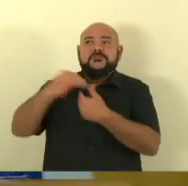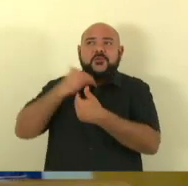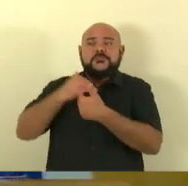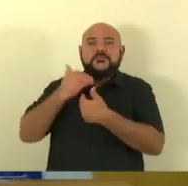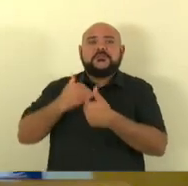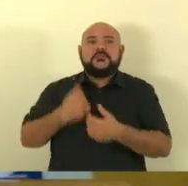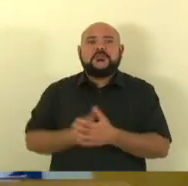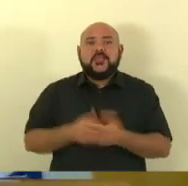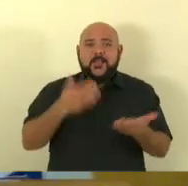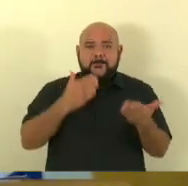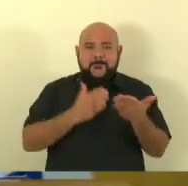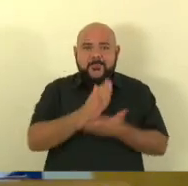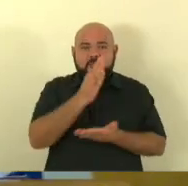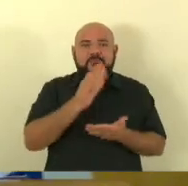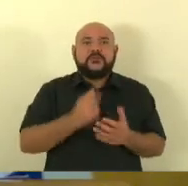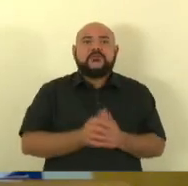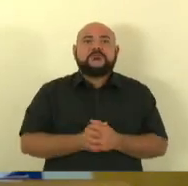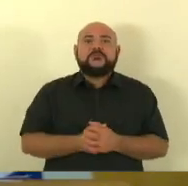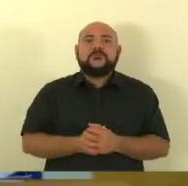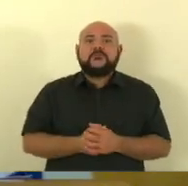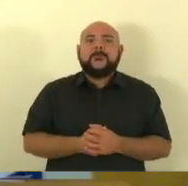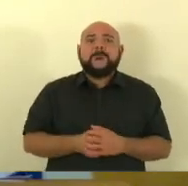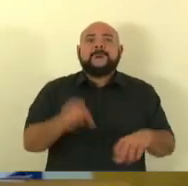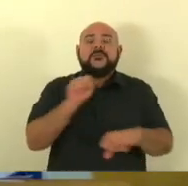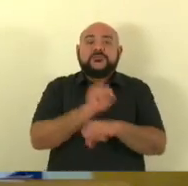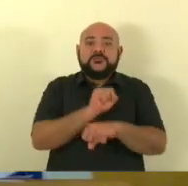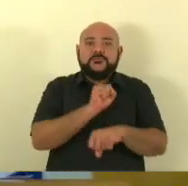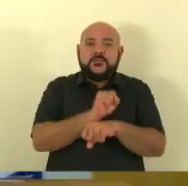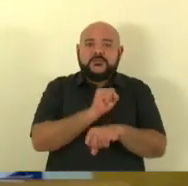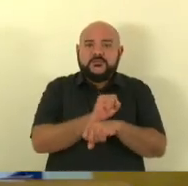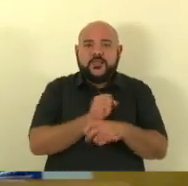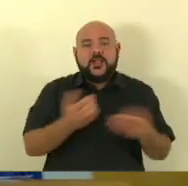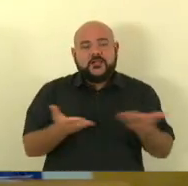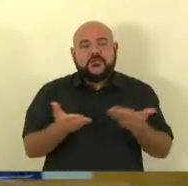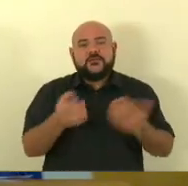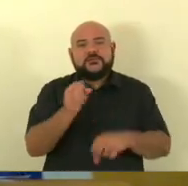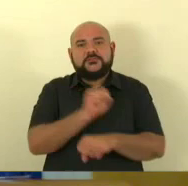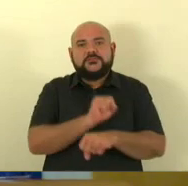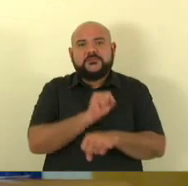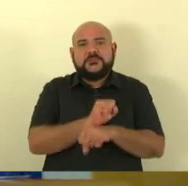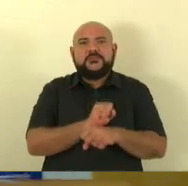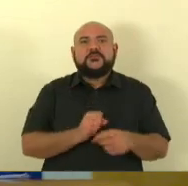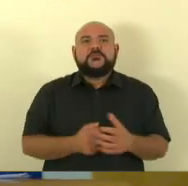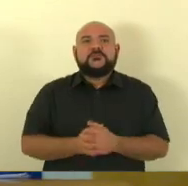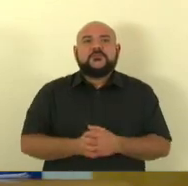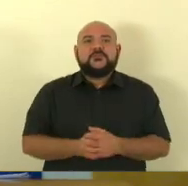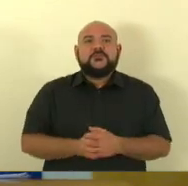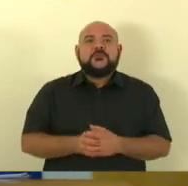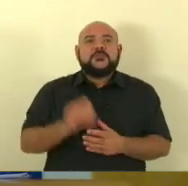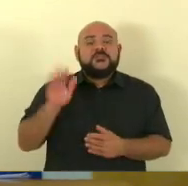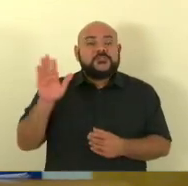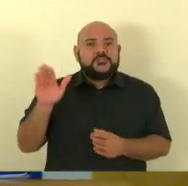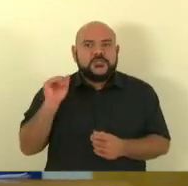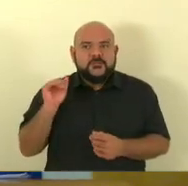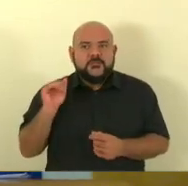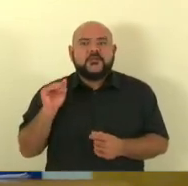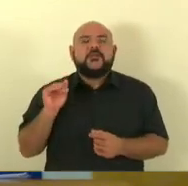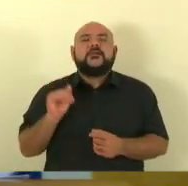aprovados e estão à espera para serem convocados